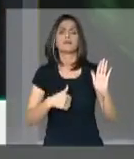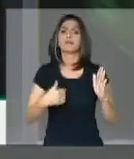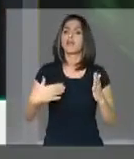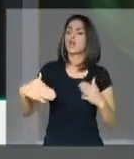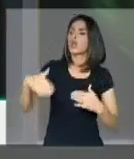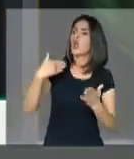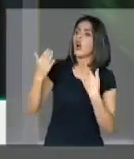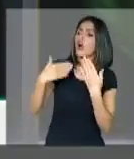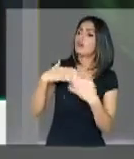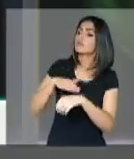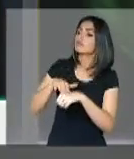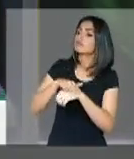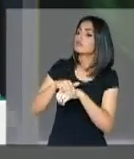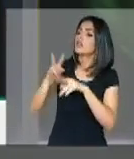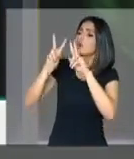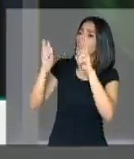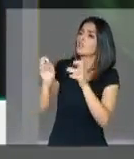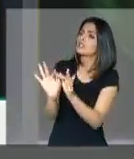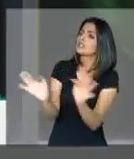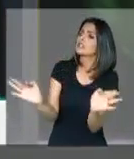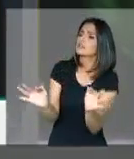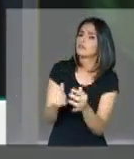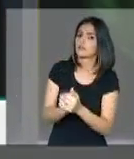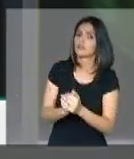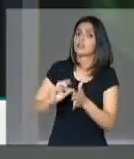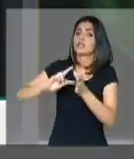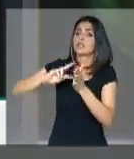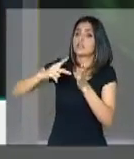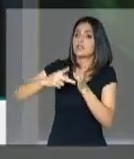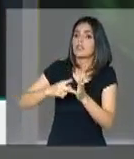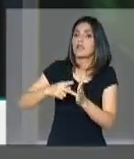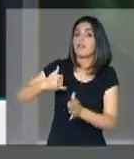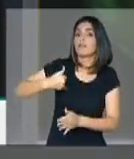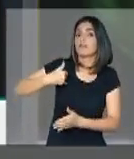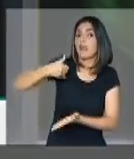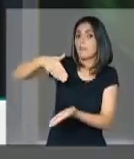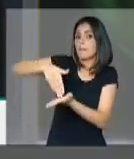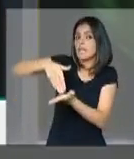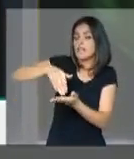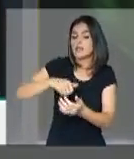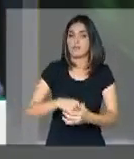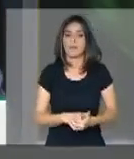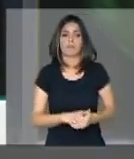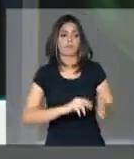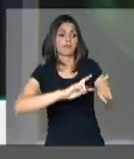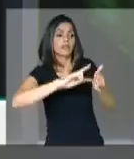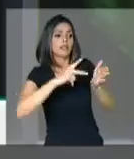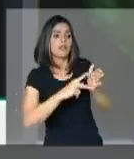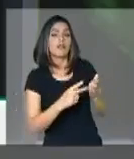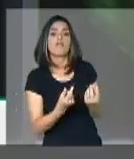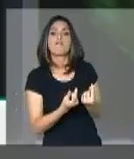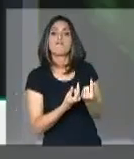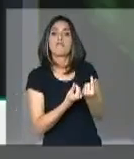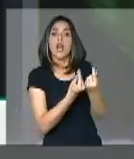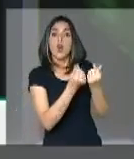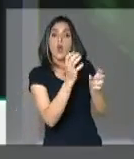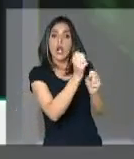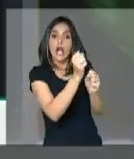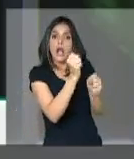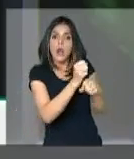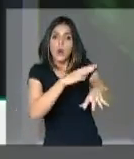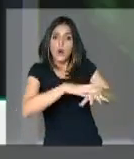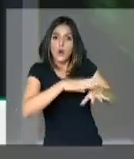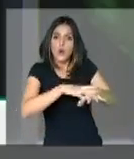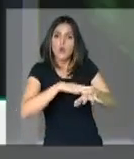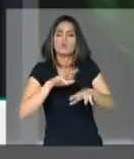os deputados sobre coisas elementares, o significado da idade mínima, o significado do valor calculado